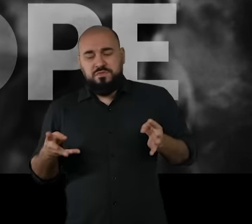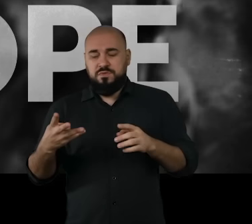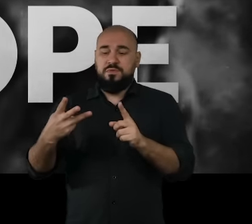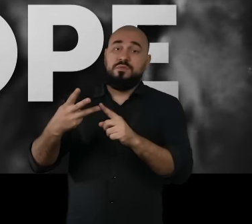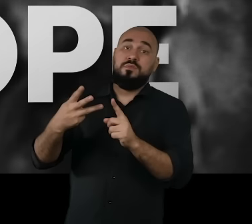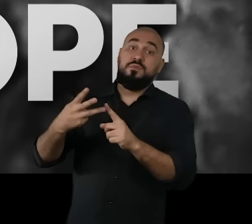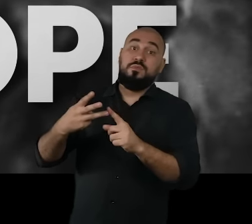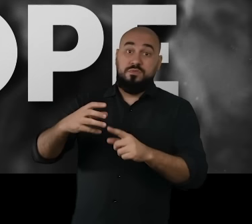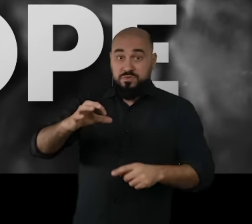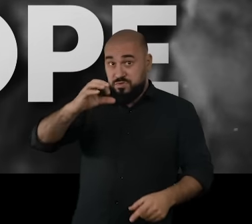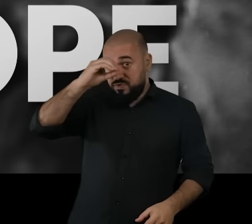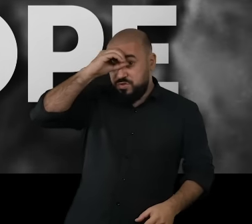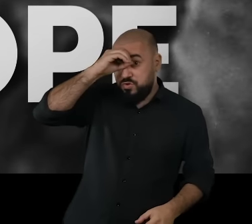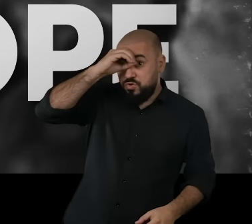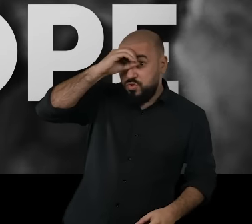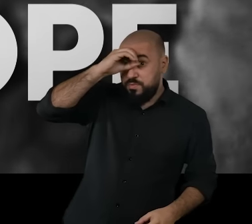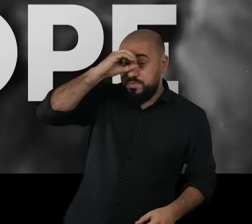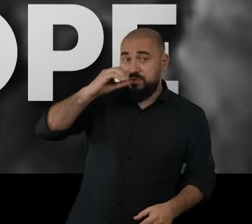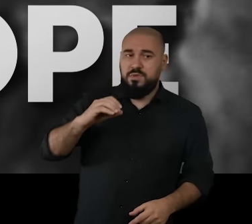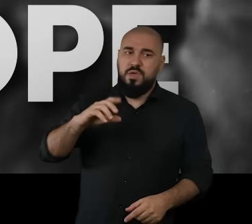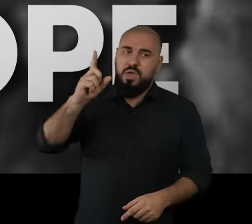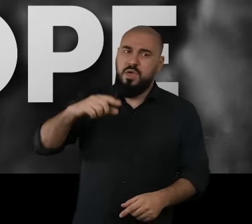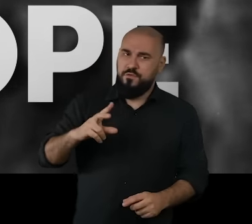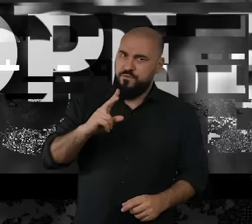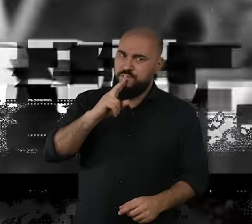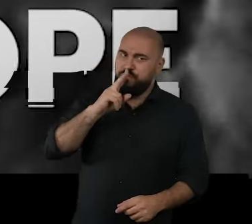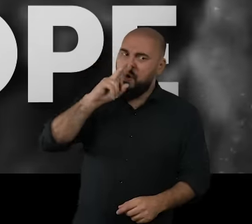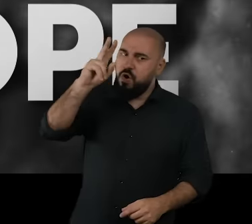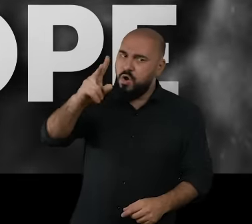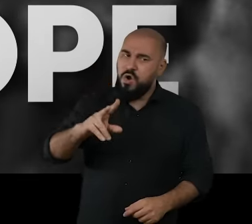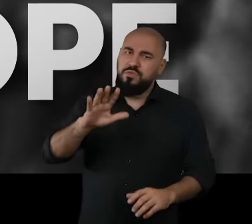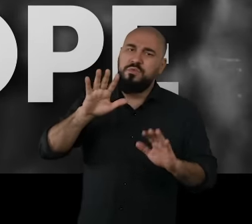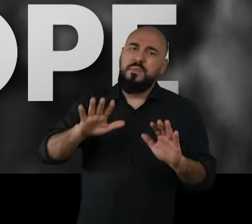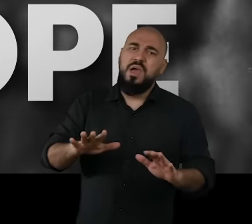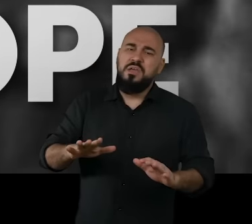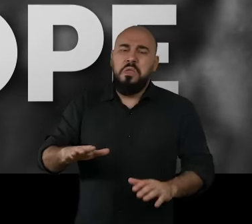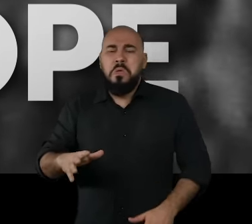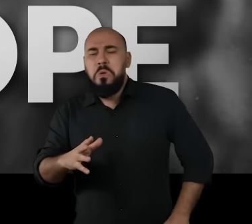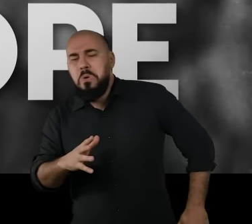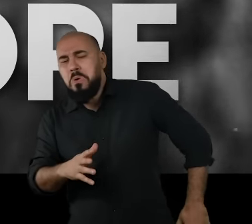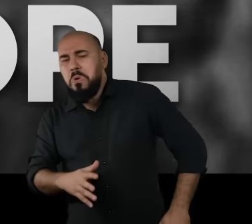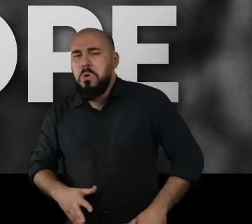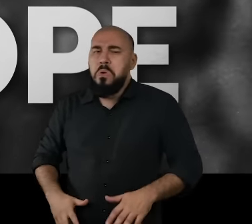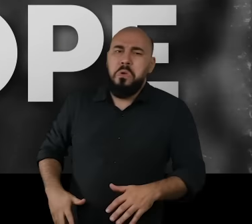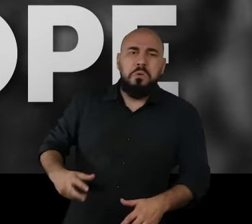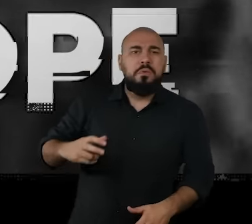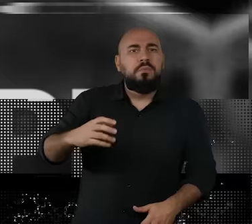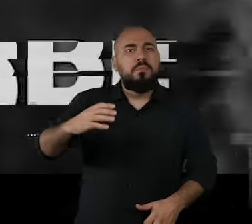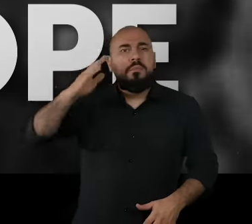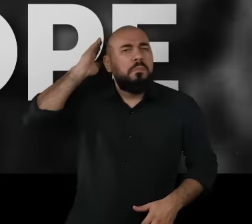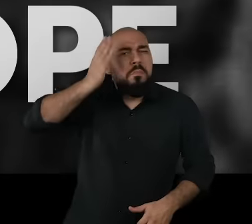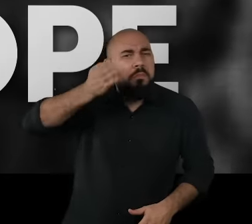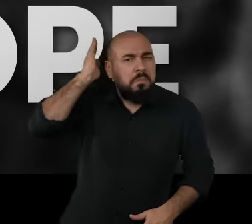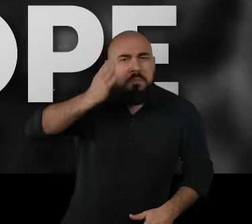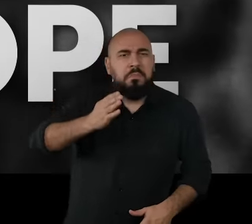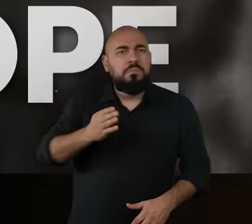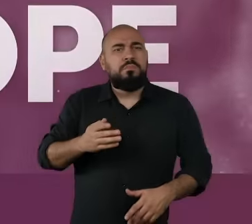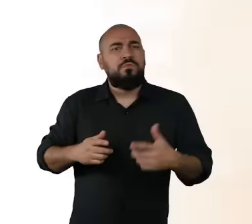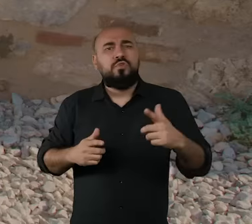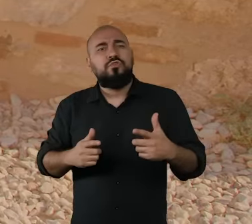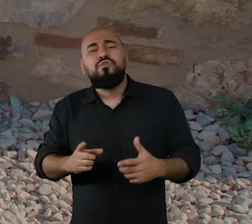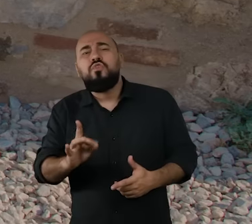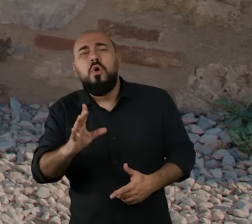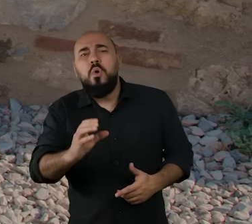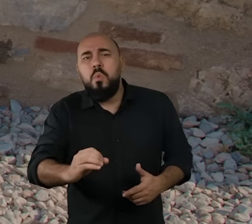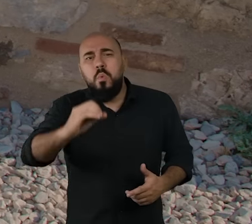Ciclopes, ou Cíclopes. Os Cíclopes também eram fortes, mas eram desprovidos de inteligência e tinham um único